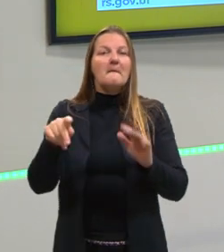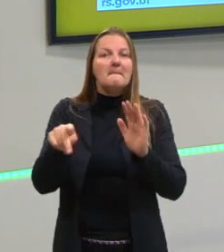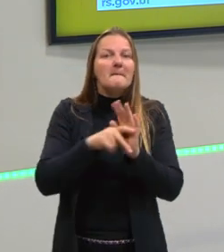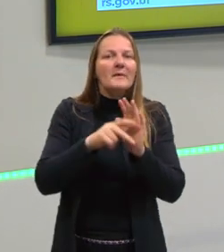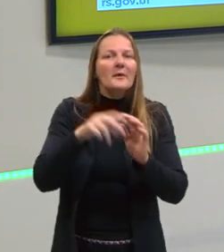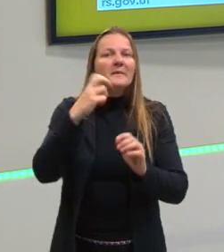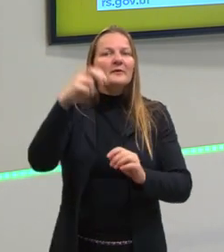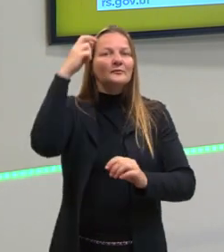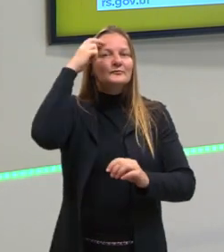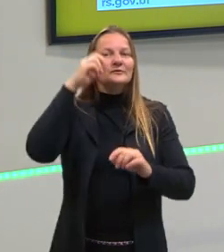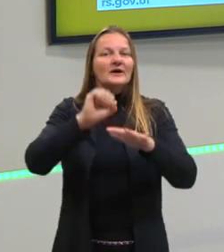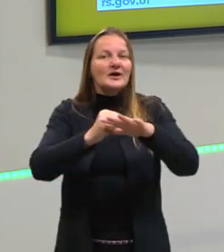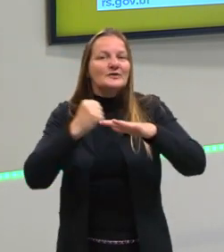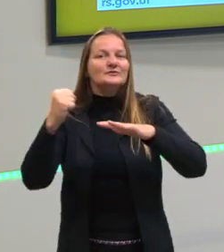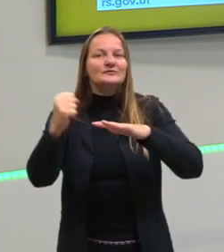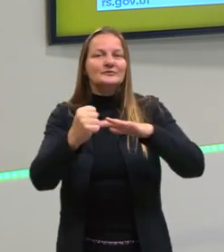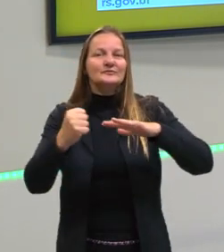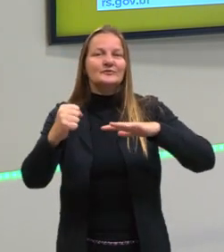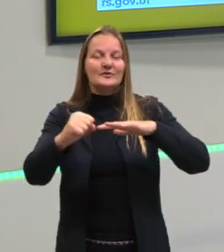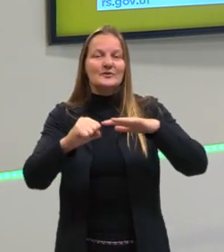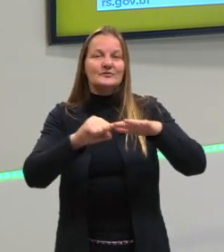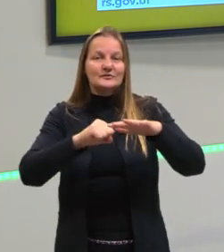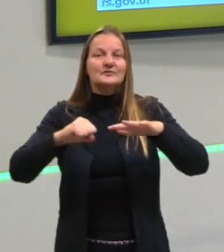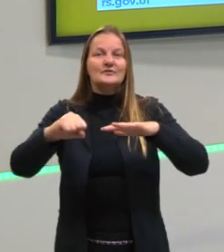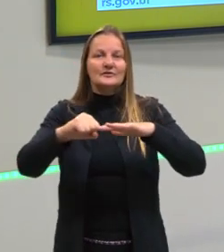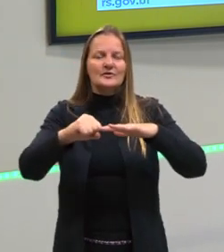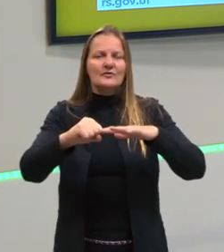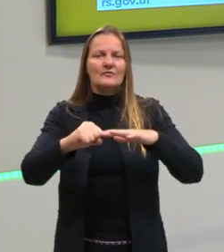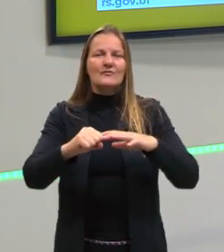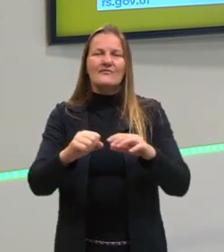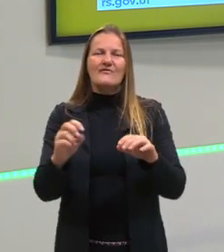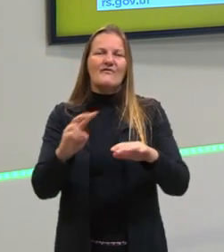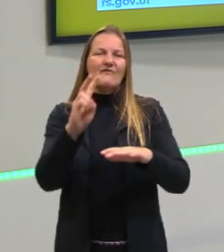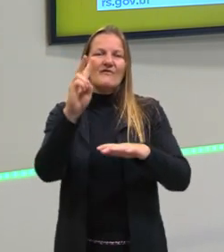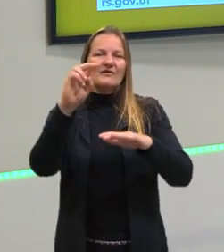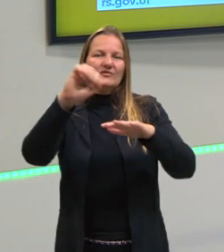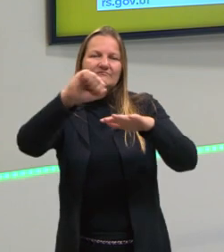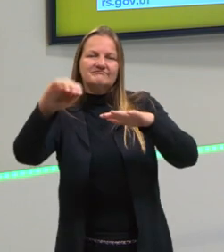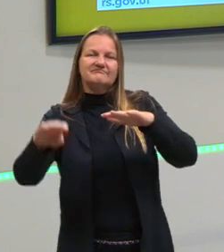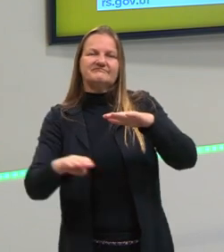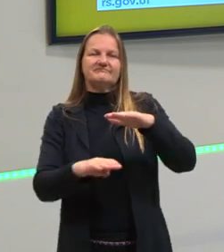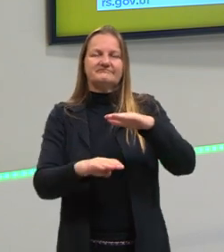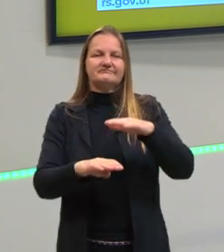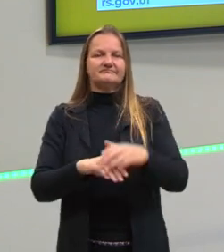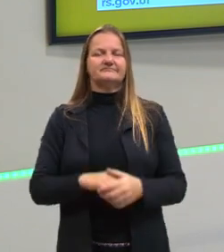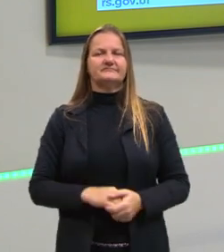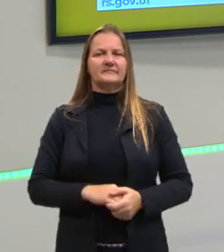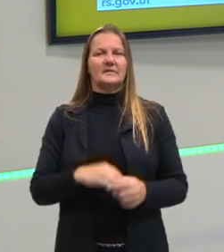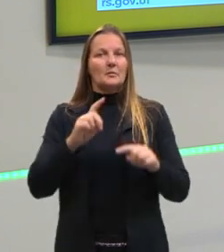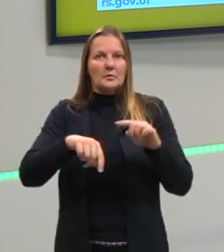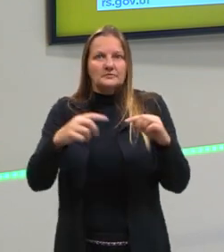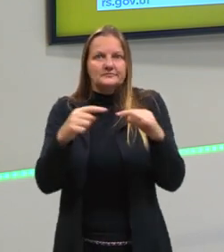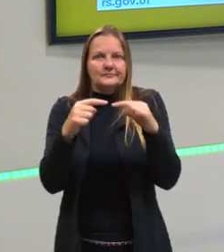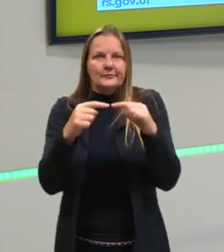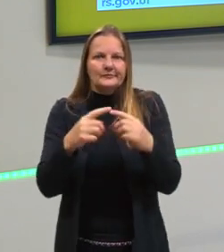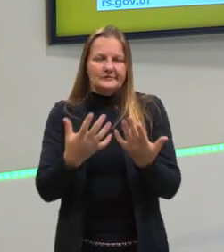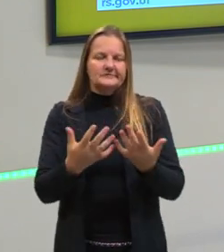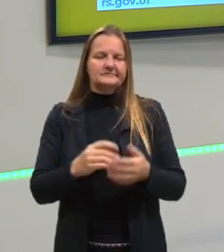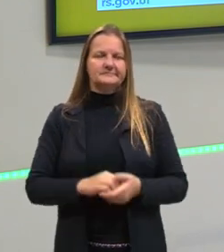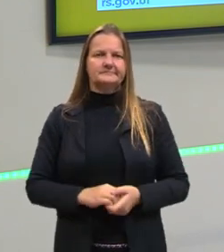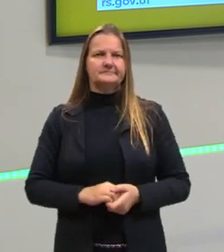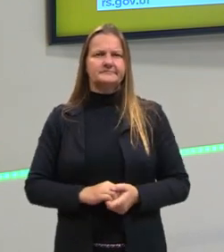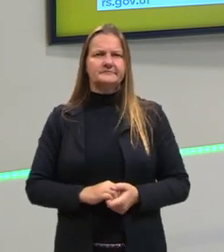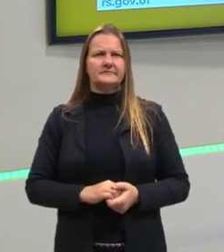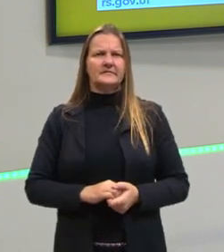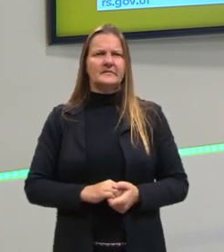Mas foi um momento histórico com algumas classificações. É claro que não devemos concordar com isso. Então, olha só, também, turma,